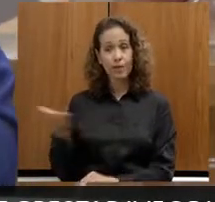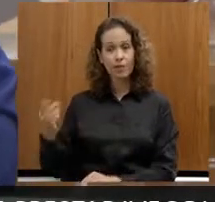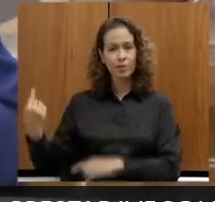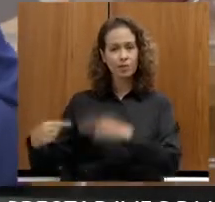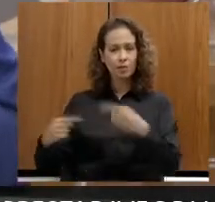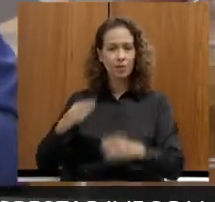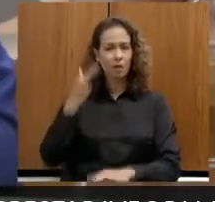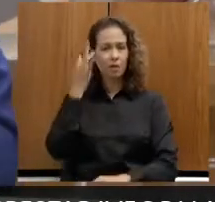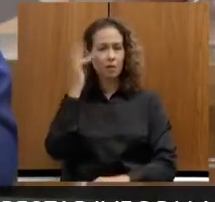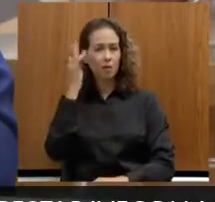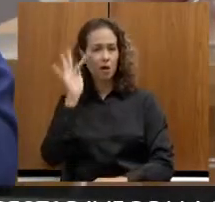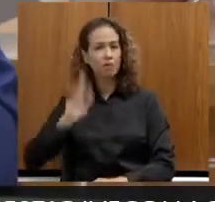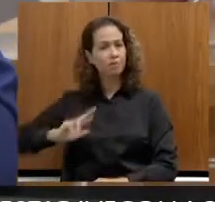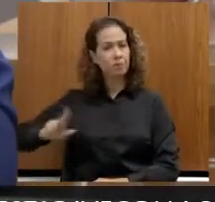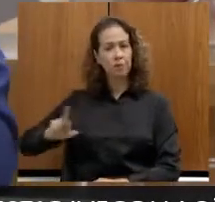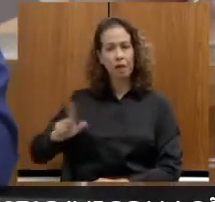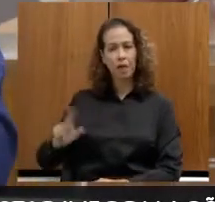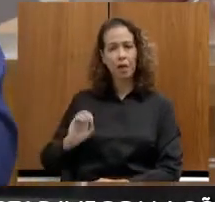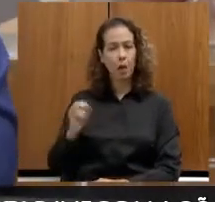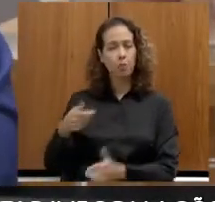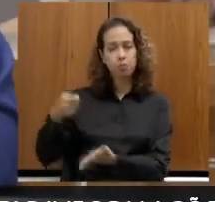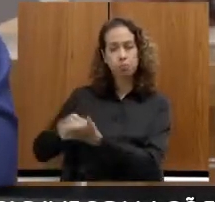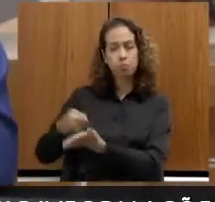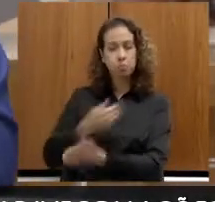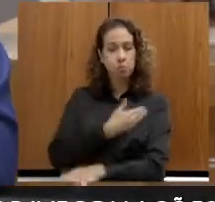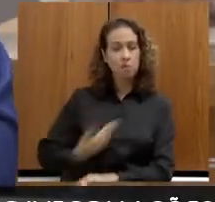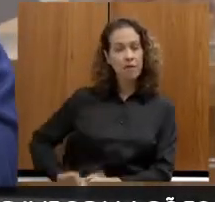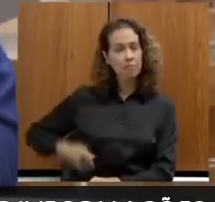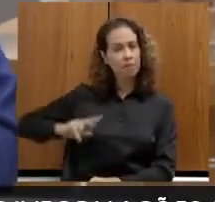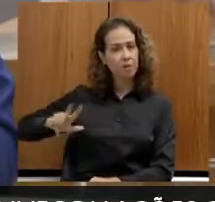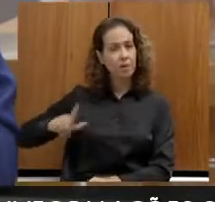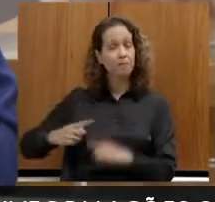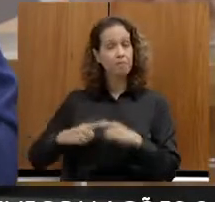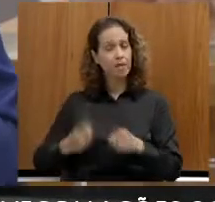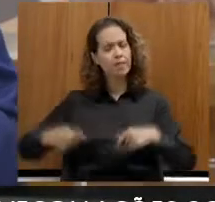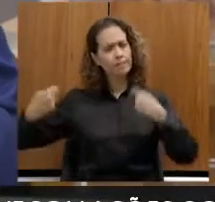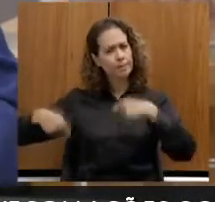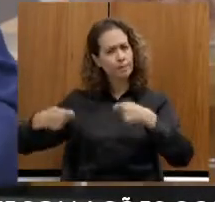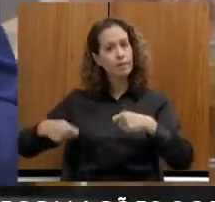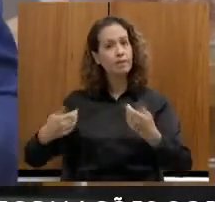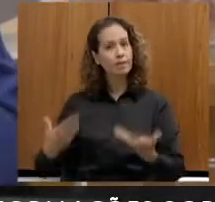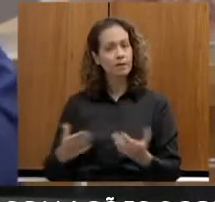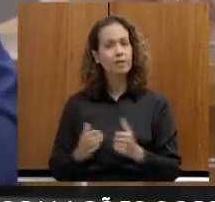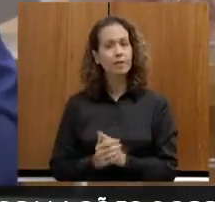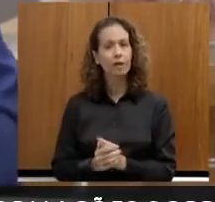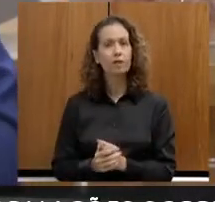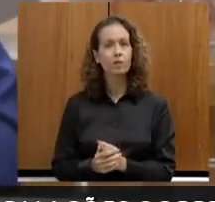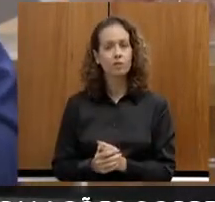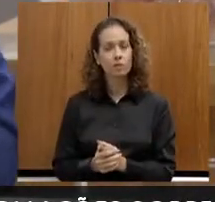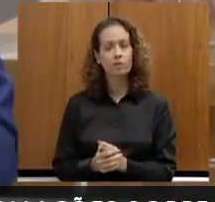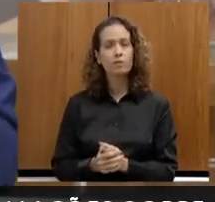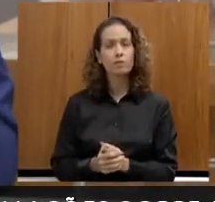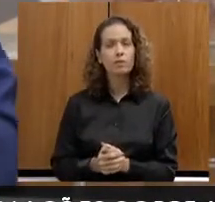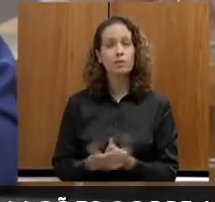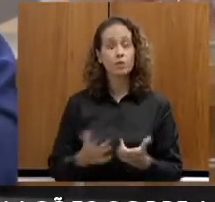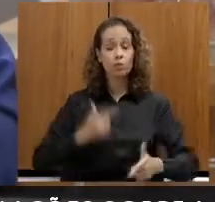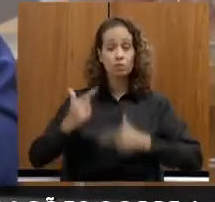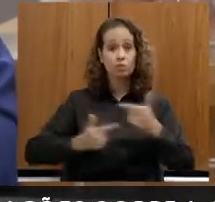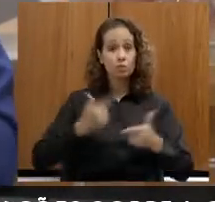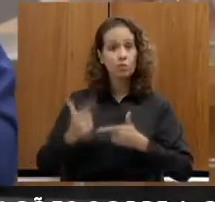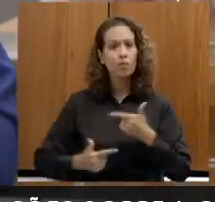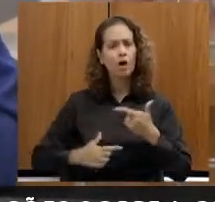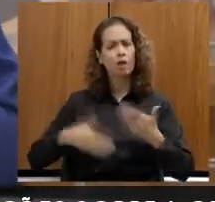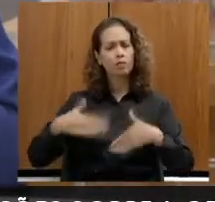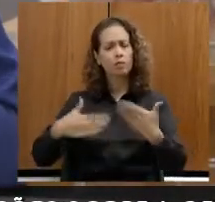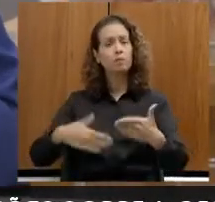filosófica ou uma imposição de governo, mas uma necessidade de salvoaguardar o trabalho que vem dando